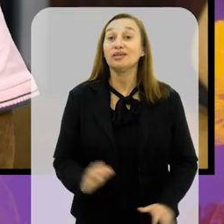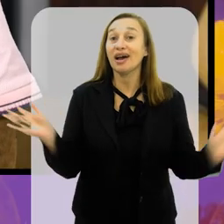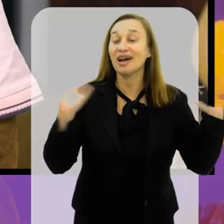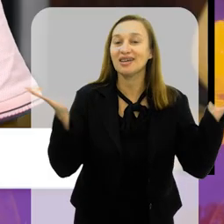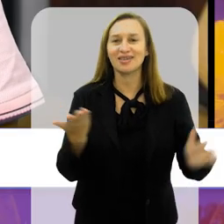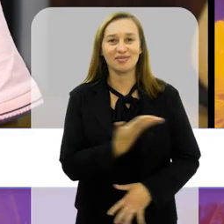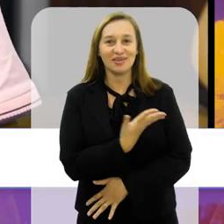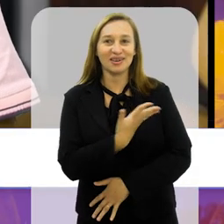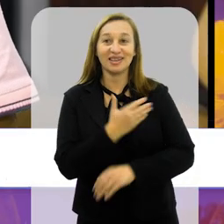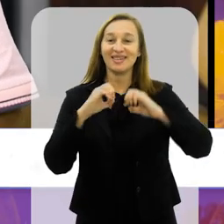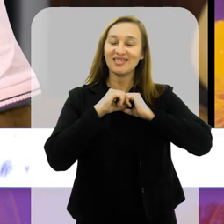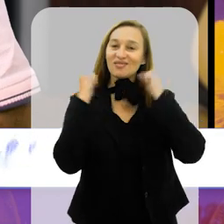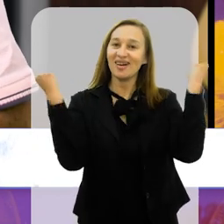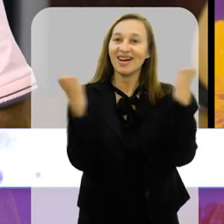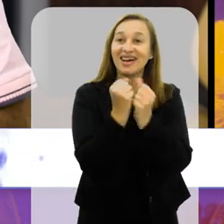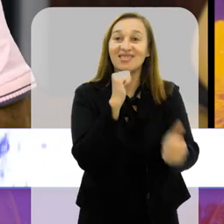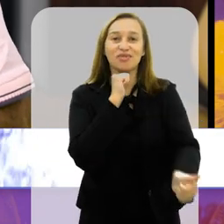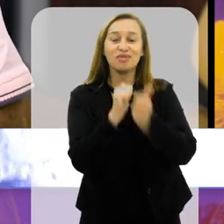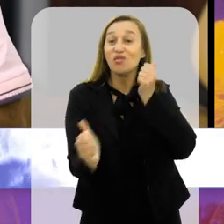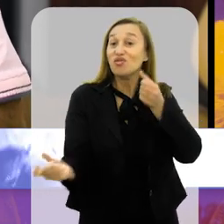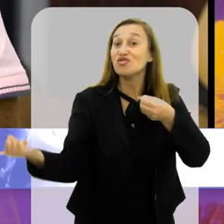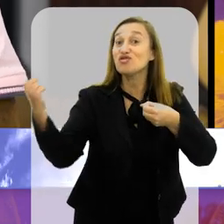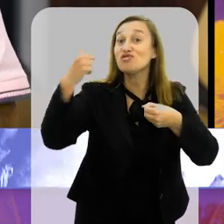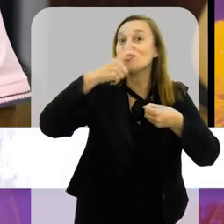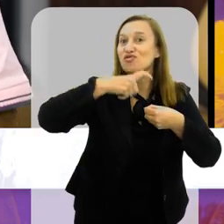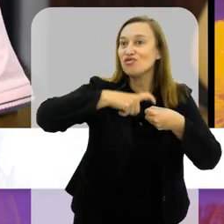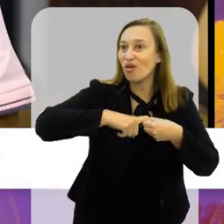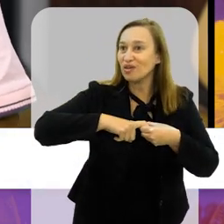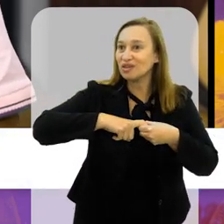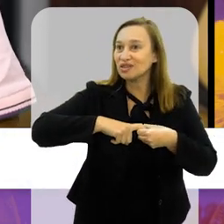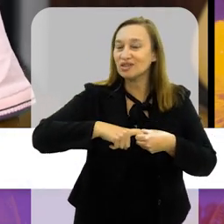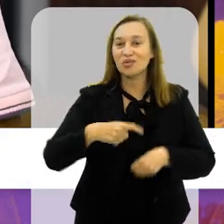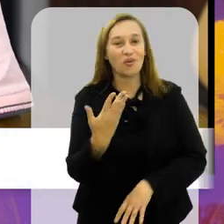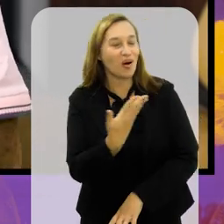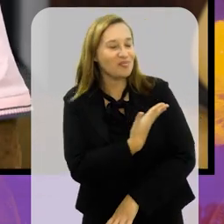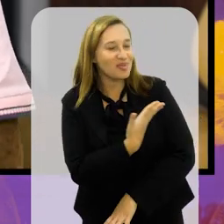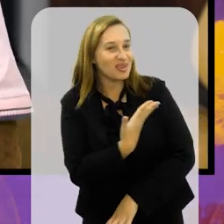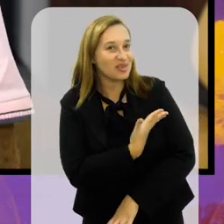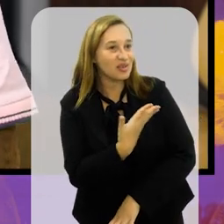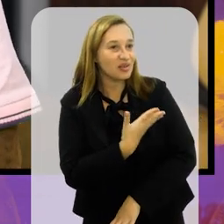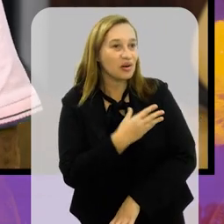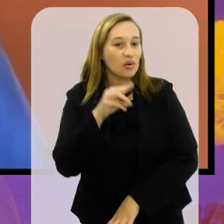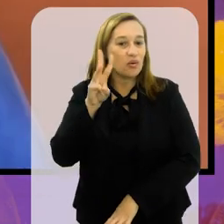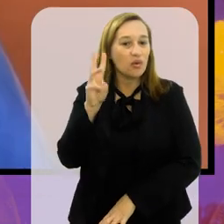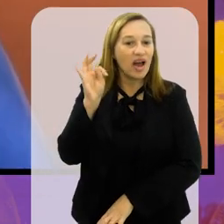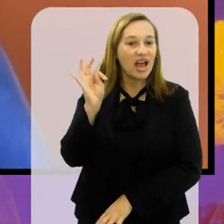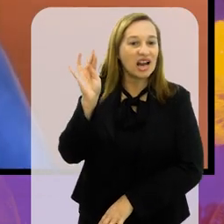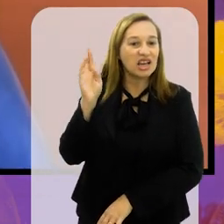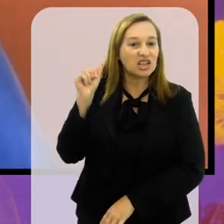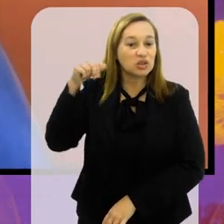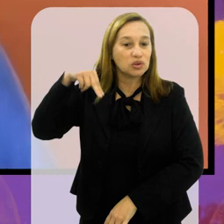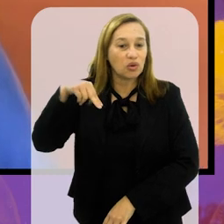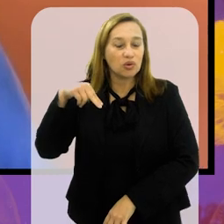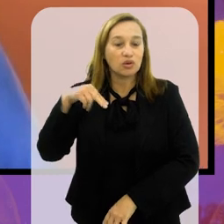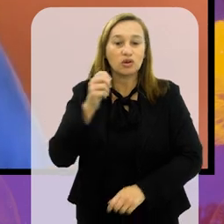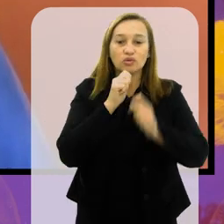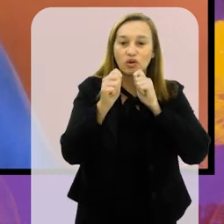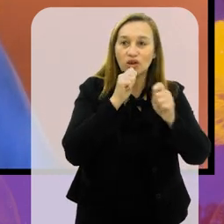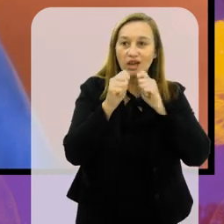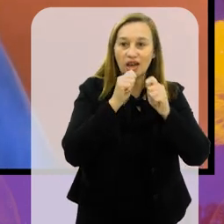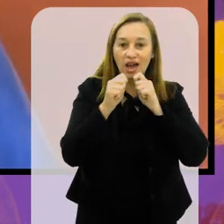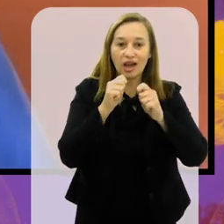Muito bem, meus amigos do Arena Esportiva. Estamos de volta com o companheiro, amigo, Wellington Campos, jornalista,